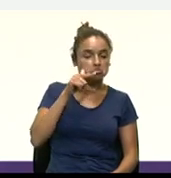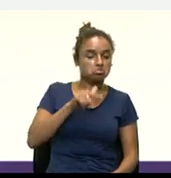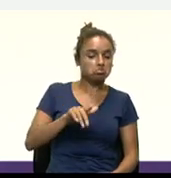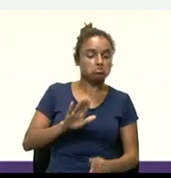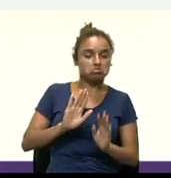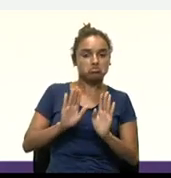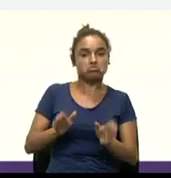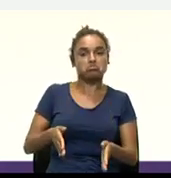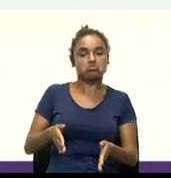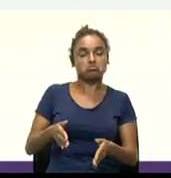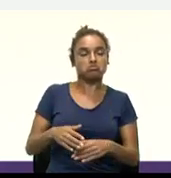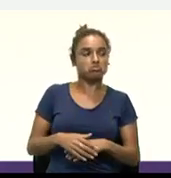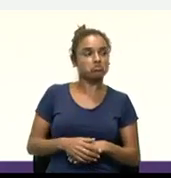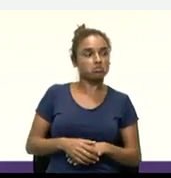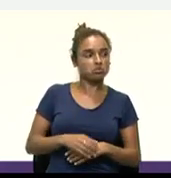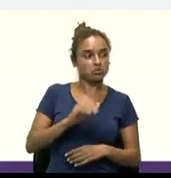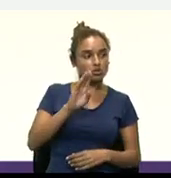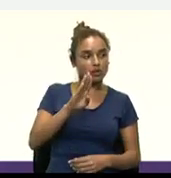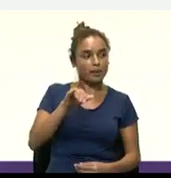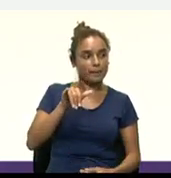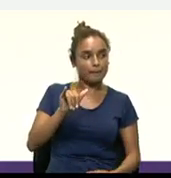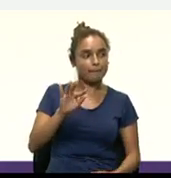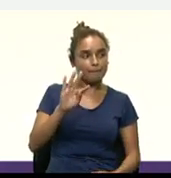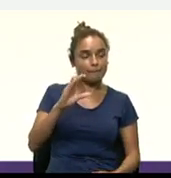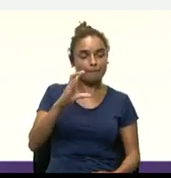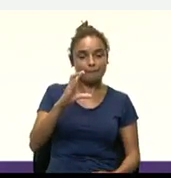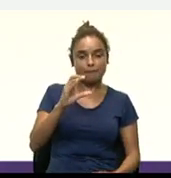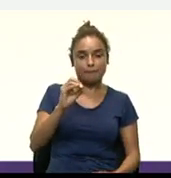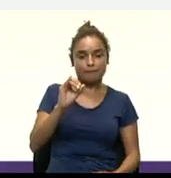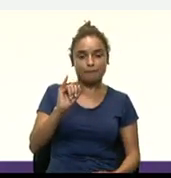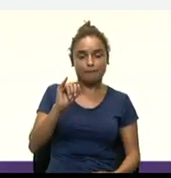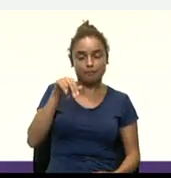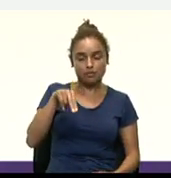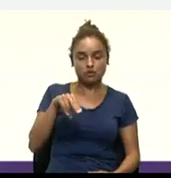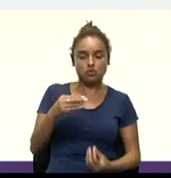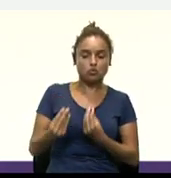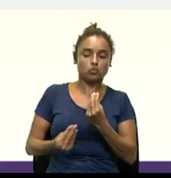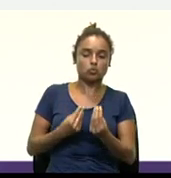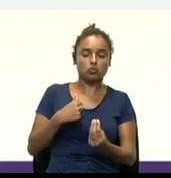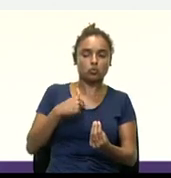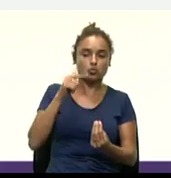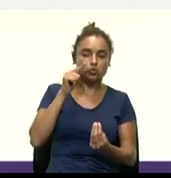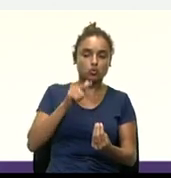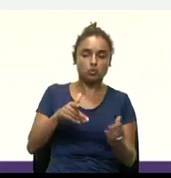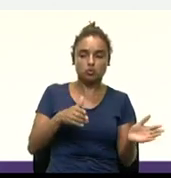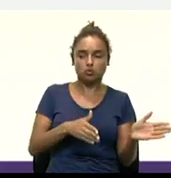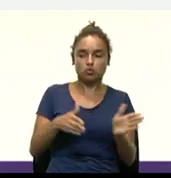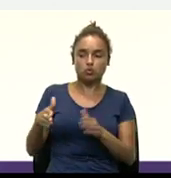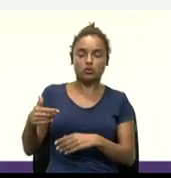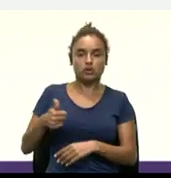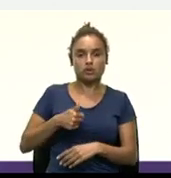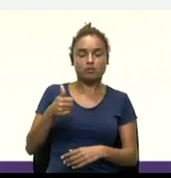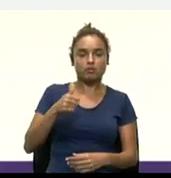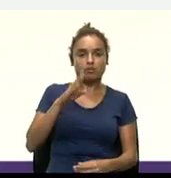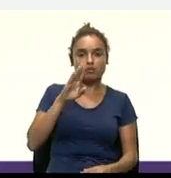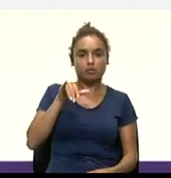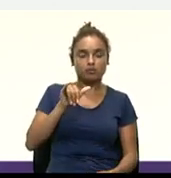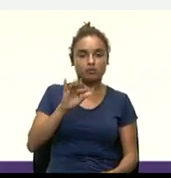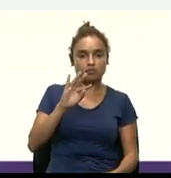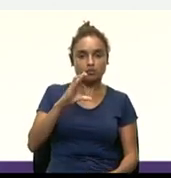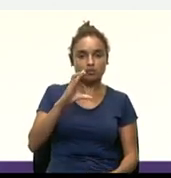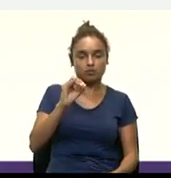consiga Bitcoin, né? Como que eu posso adquirir as minhas primeiras Bitcoins?